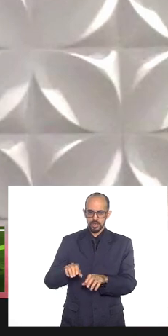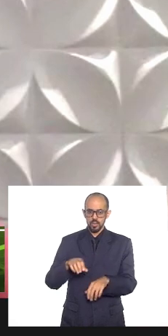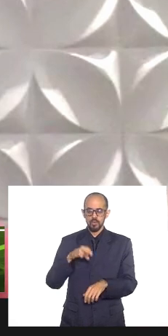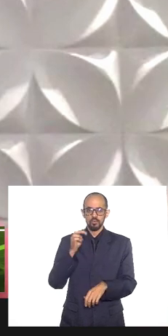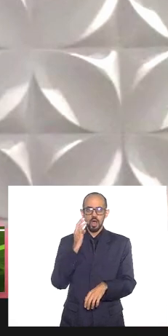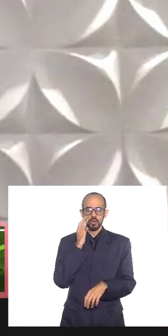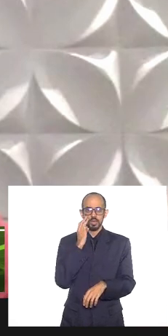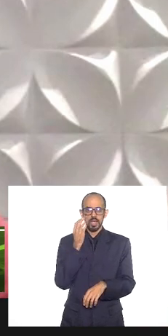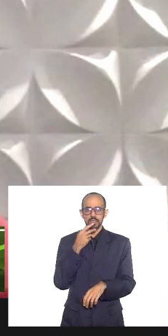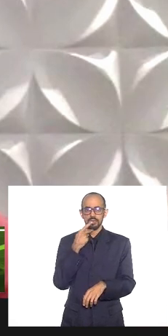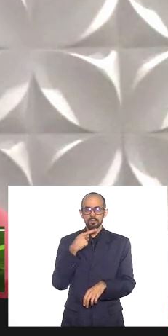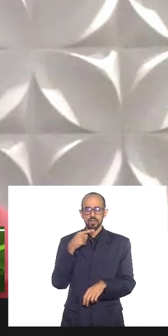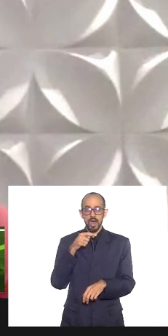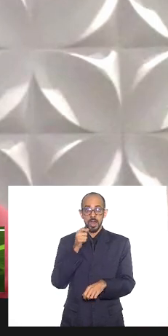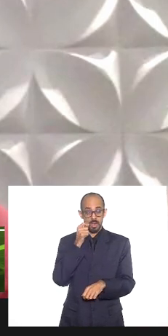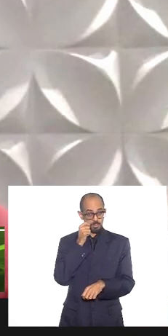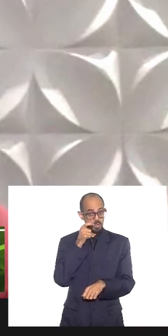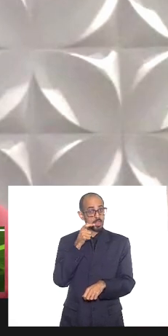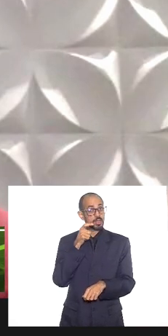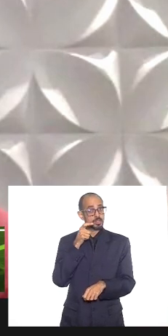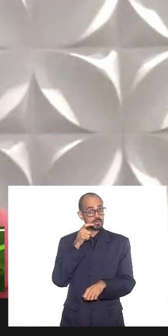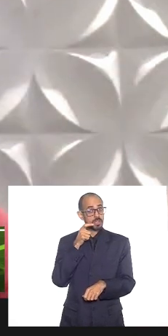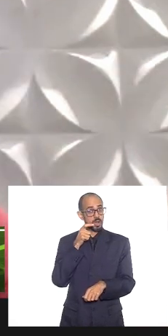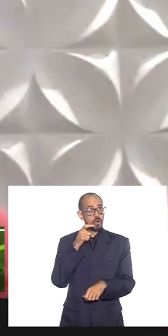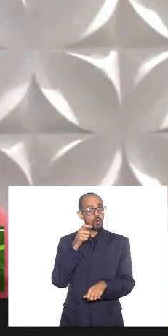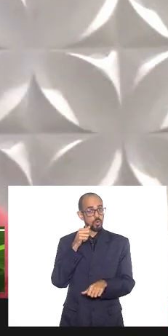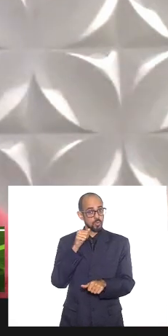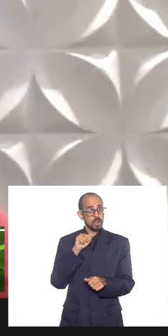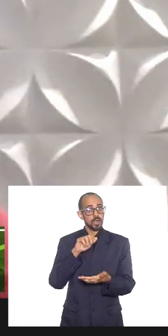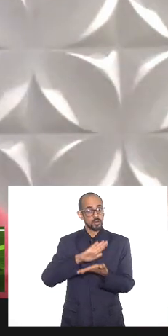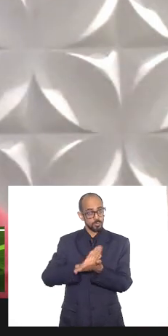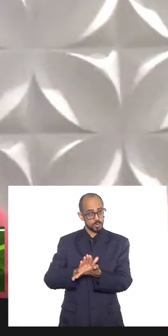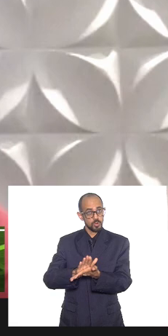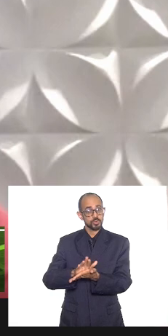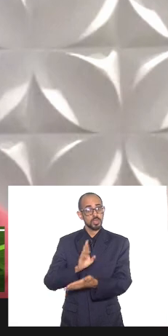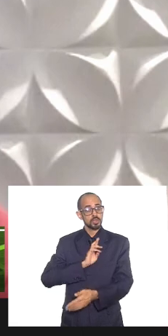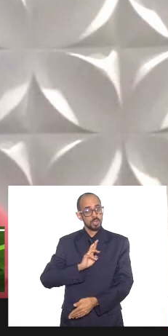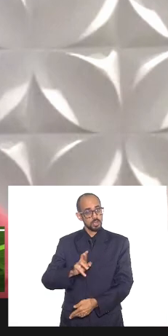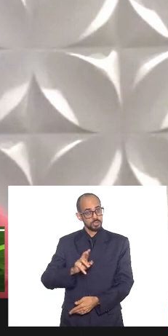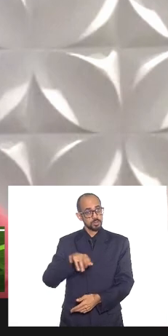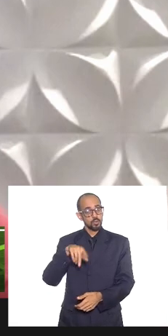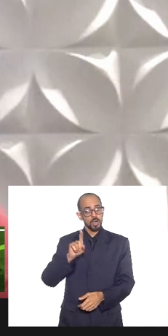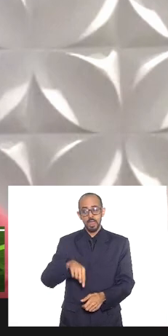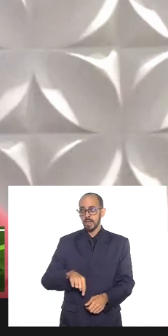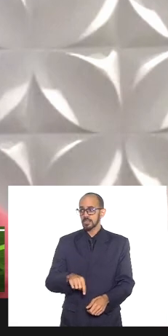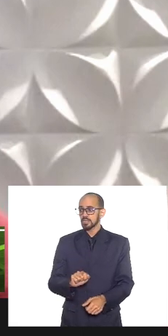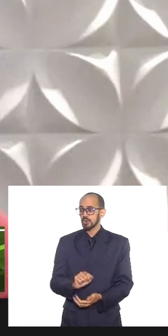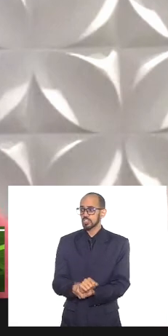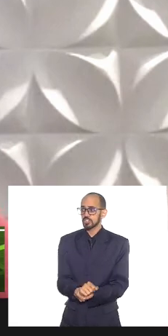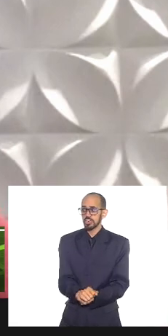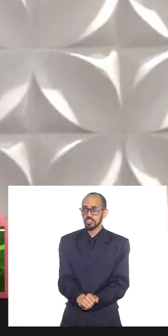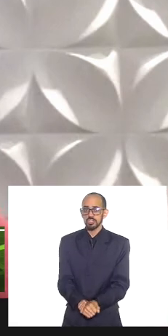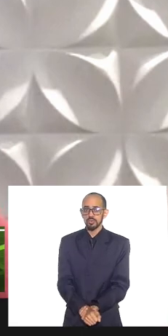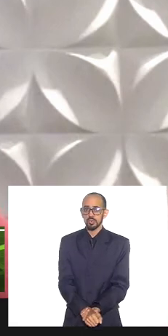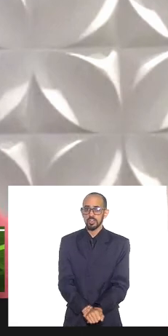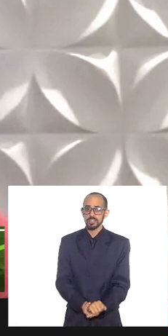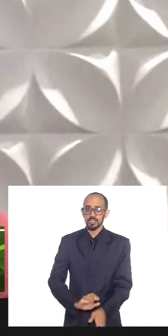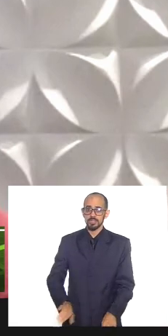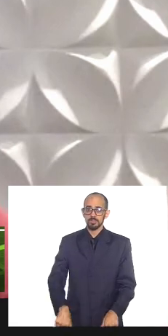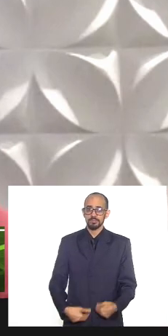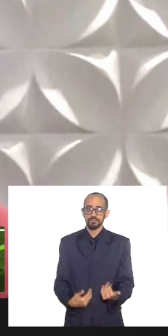Valdeck nos alerta que intolerância religiosa é um adjetivo muito singelo para